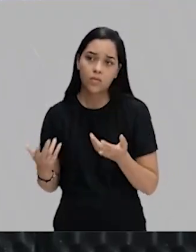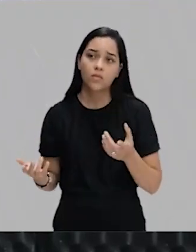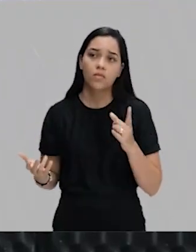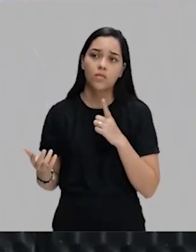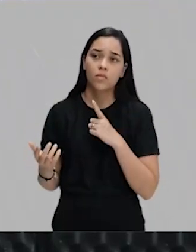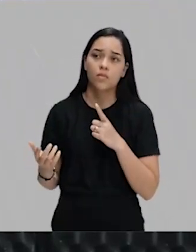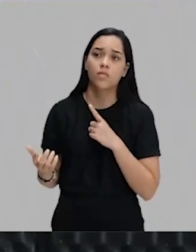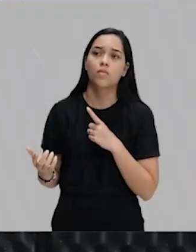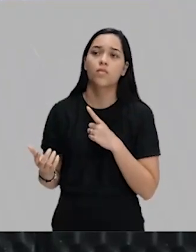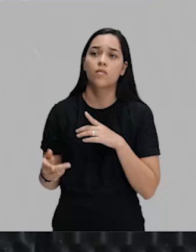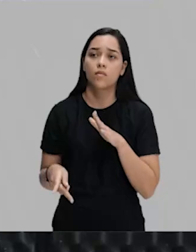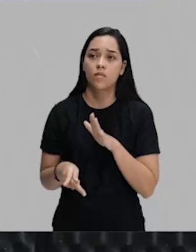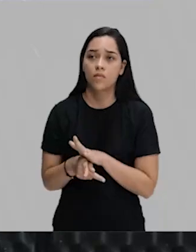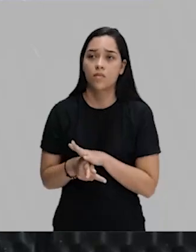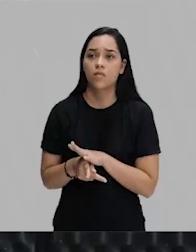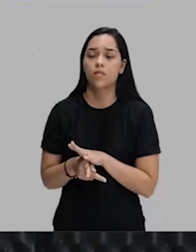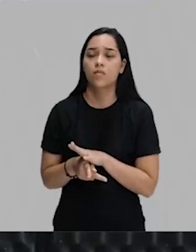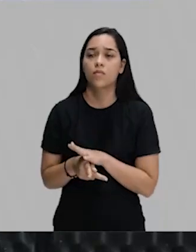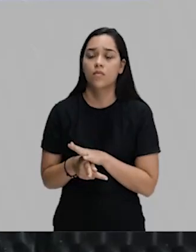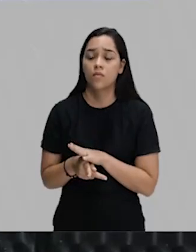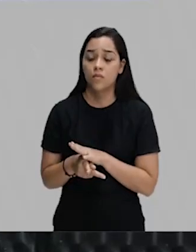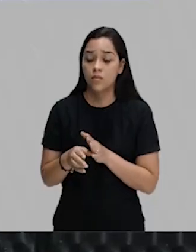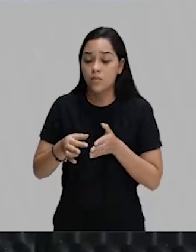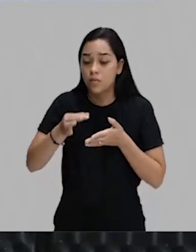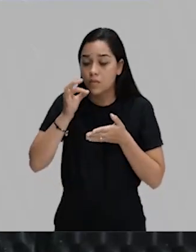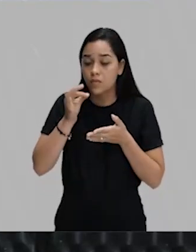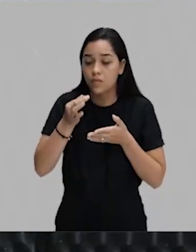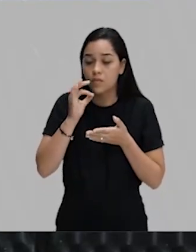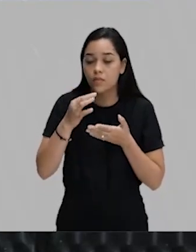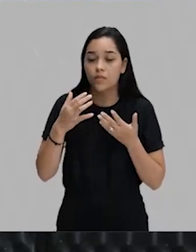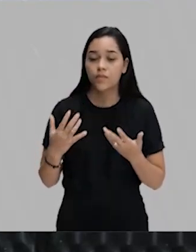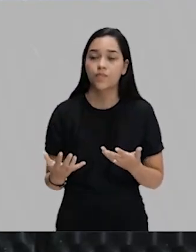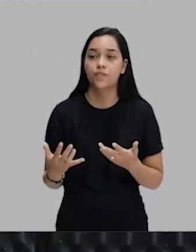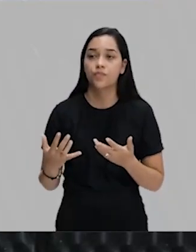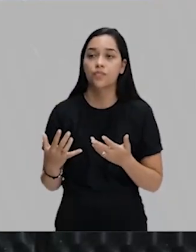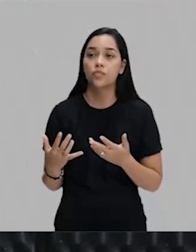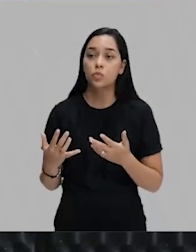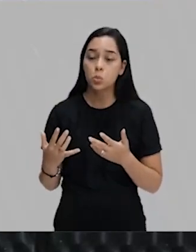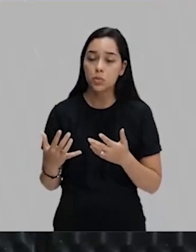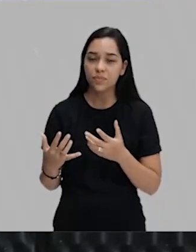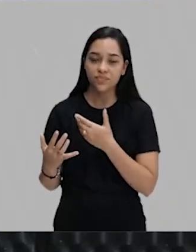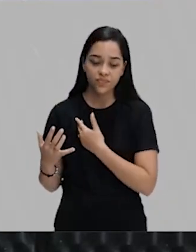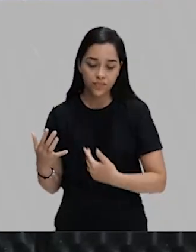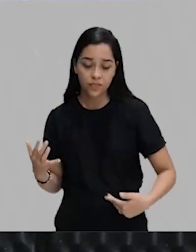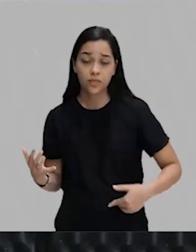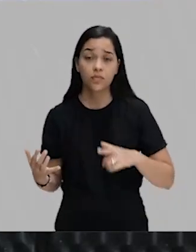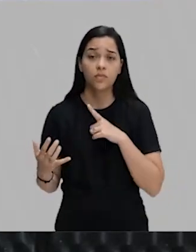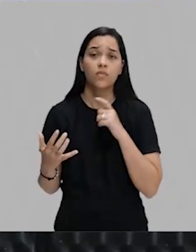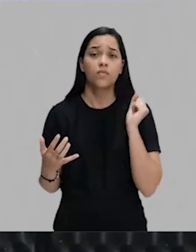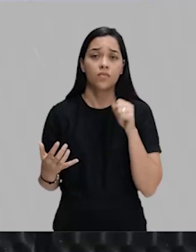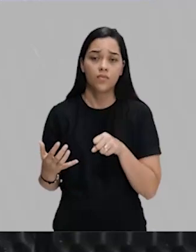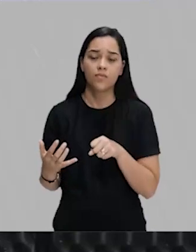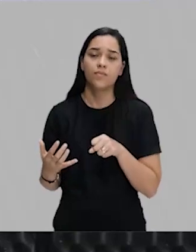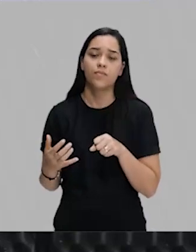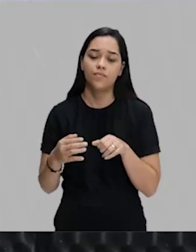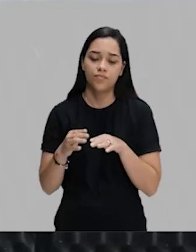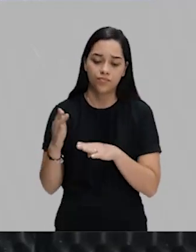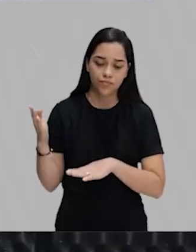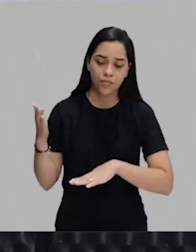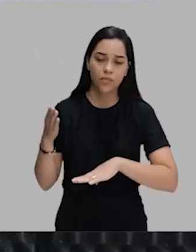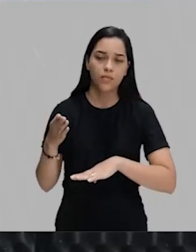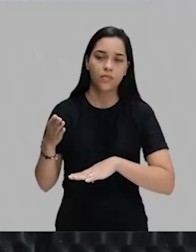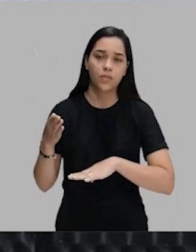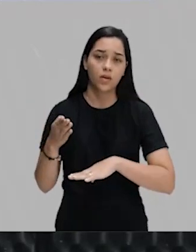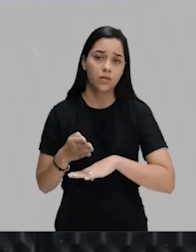a modernização na produção do café no Oeste Paulista. Então, o Estado, ele passa por uma modernização. Uma